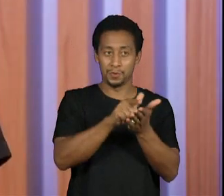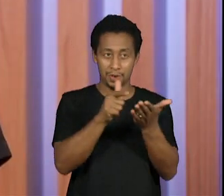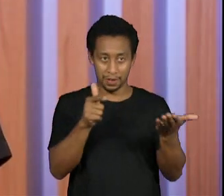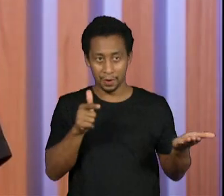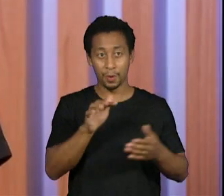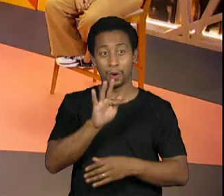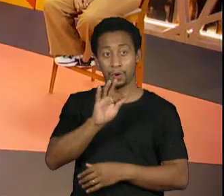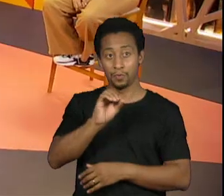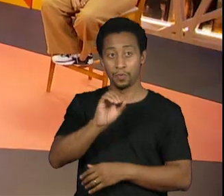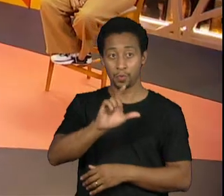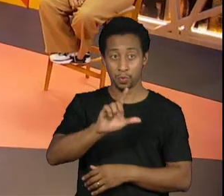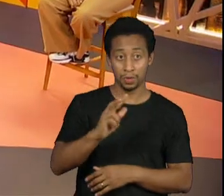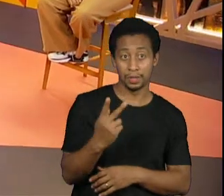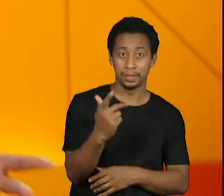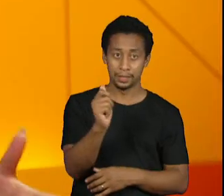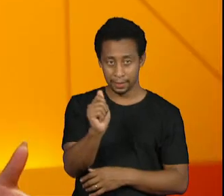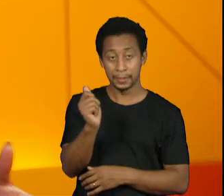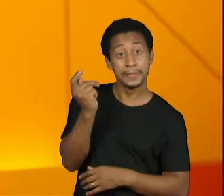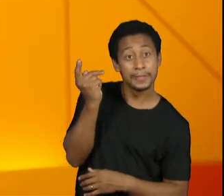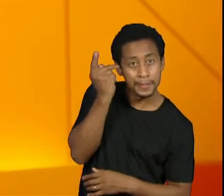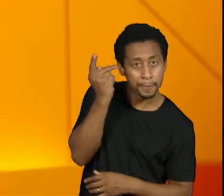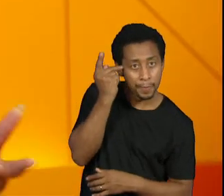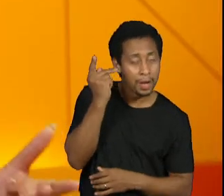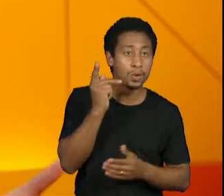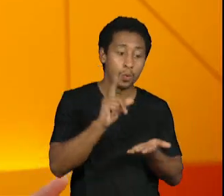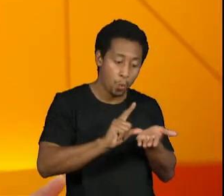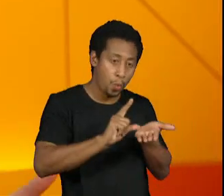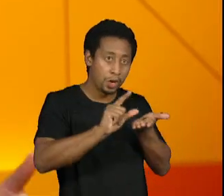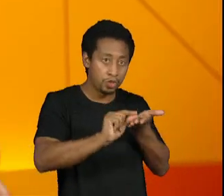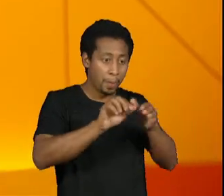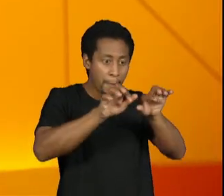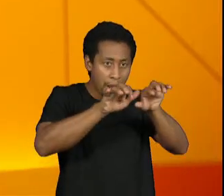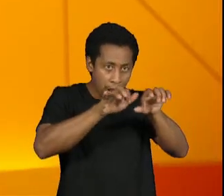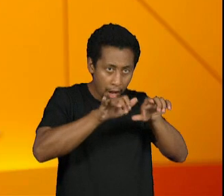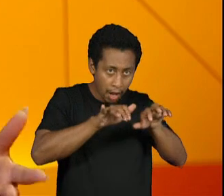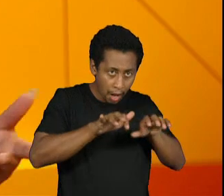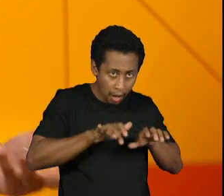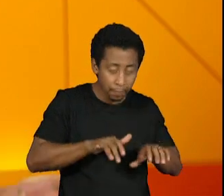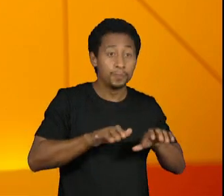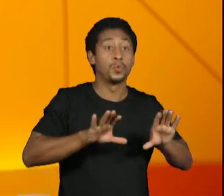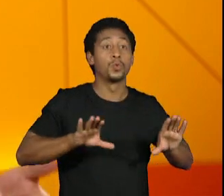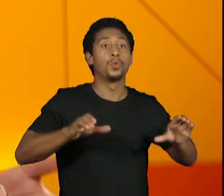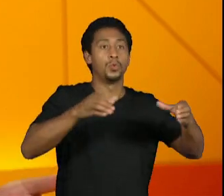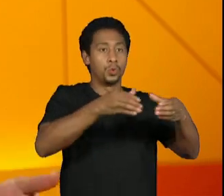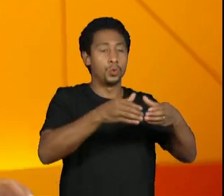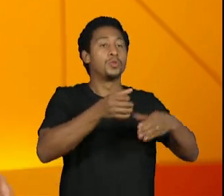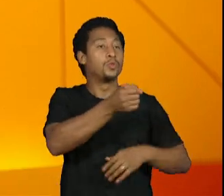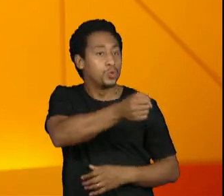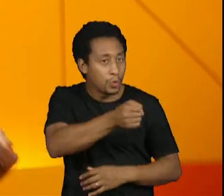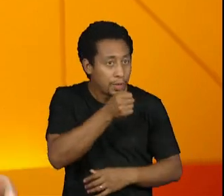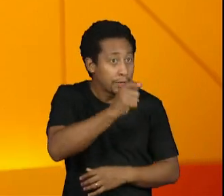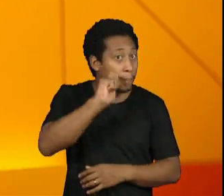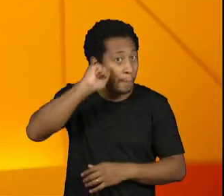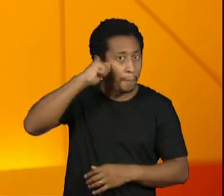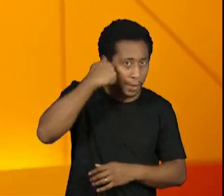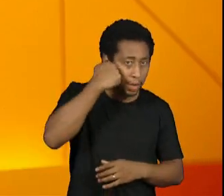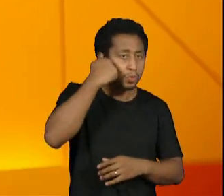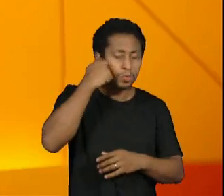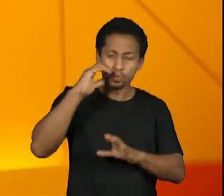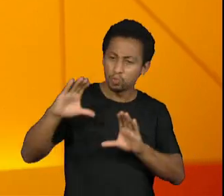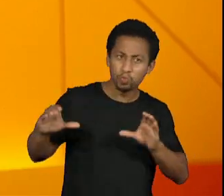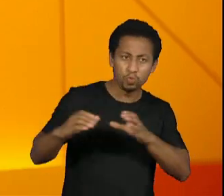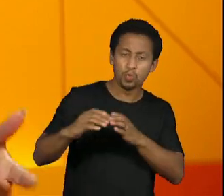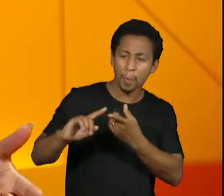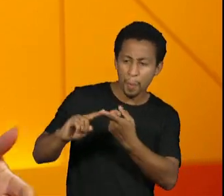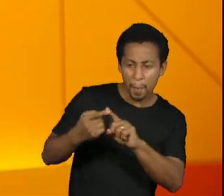Dois artigos recentes que promoveu uma união dos jornalistas negros que iniciaram um grupo para assinar um documento, né?